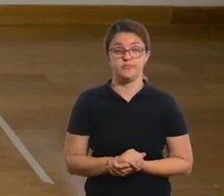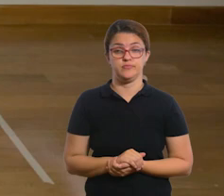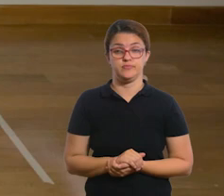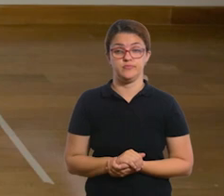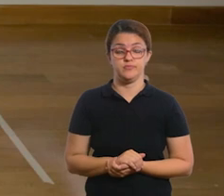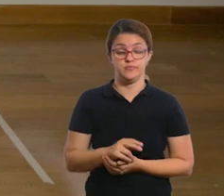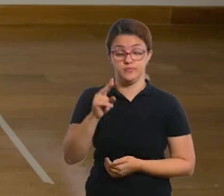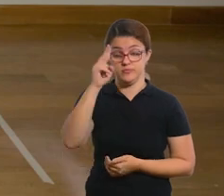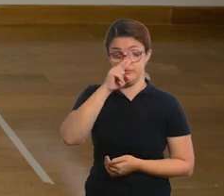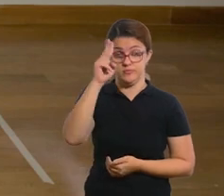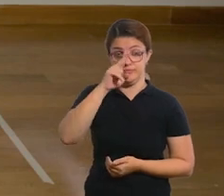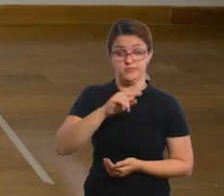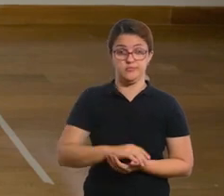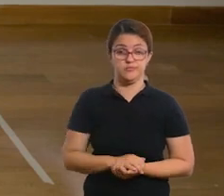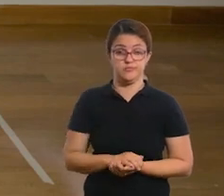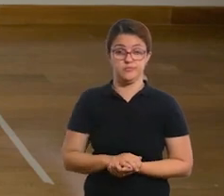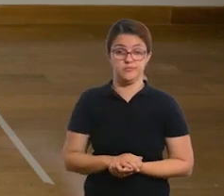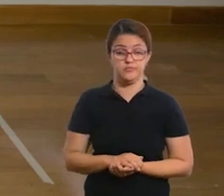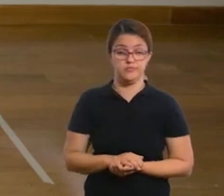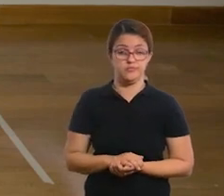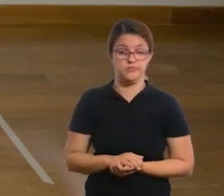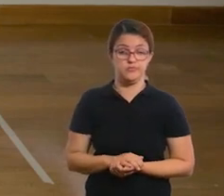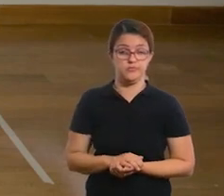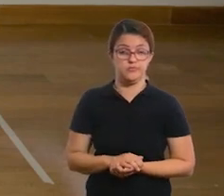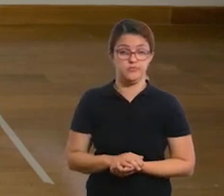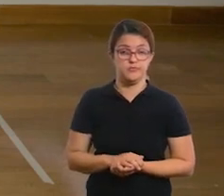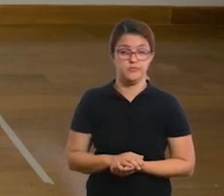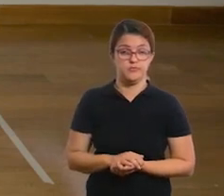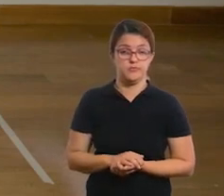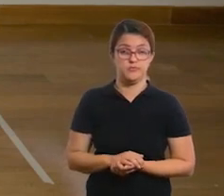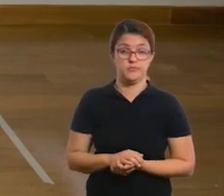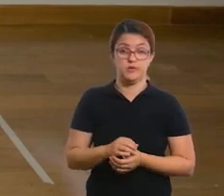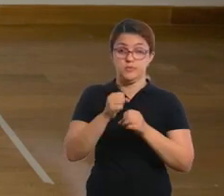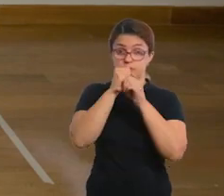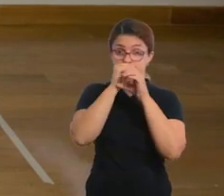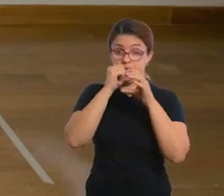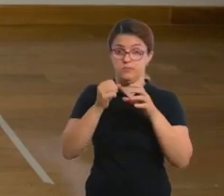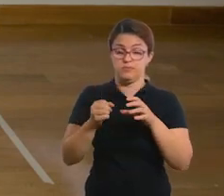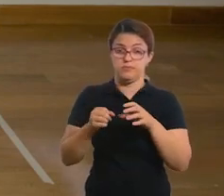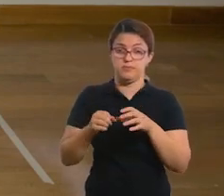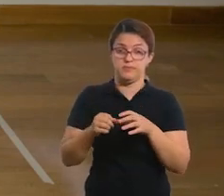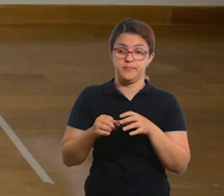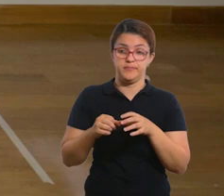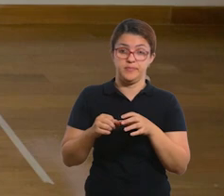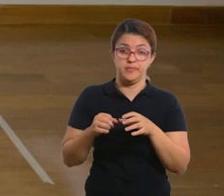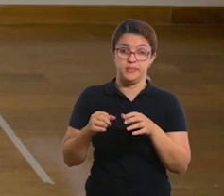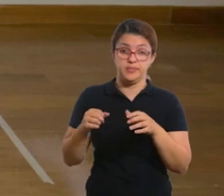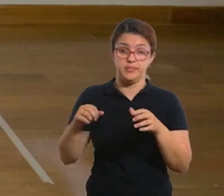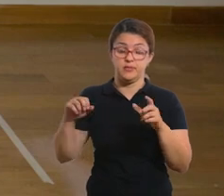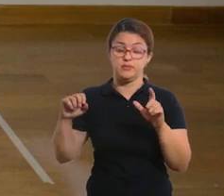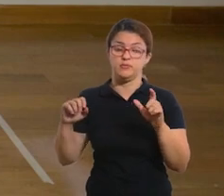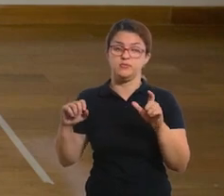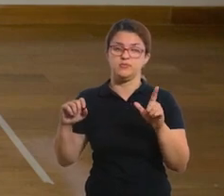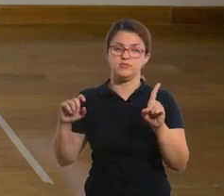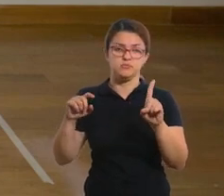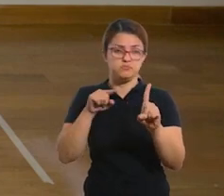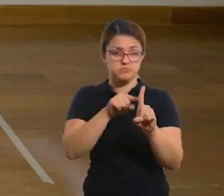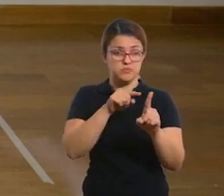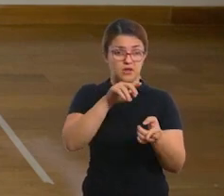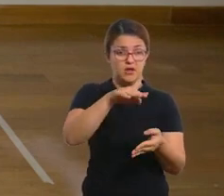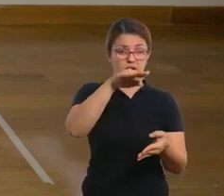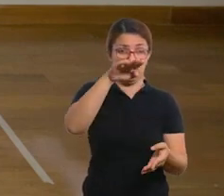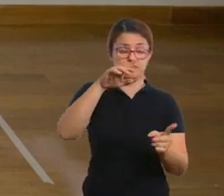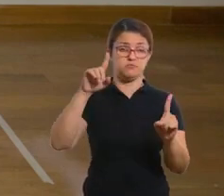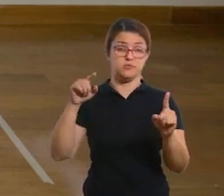Então, eu vou ter que fazer o chute. Lembrando, eu vou ter que chutar a bexiga até me aproximar na garrafa certa, para poder derrubar a